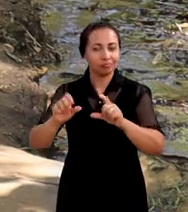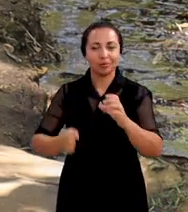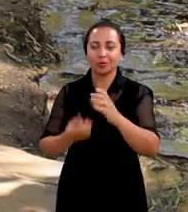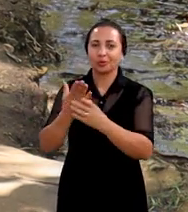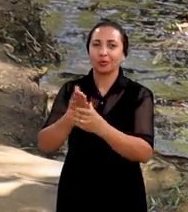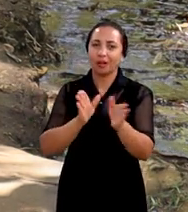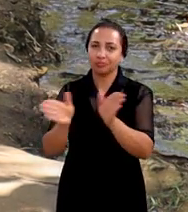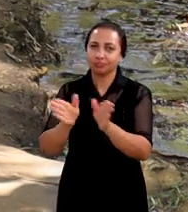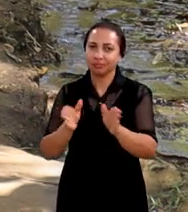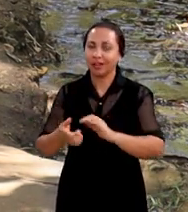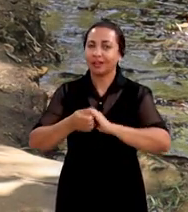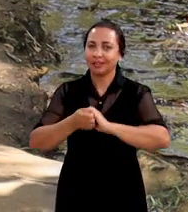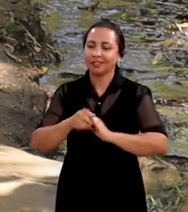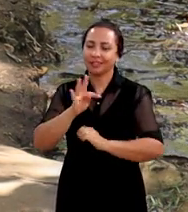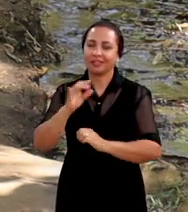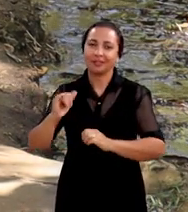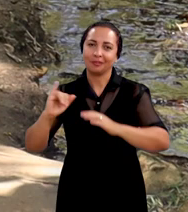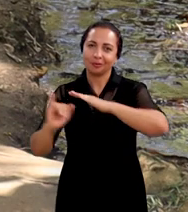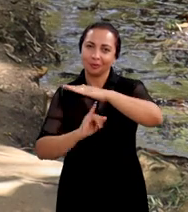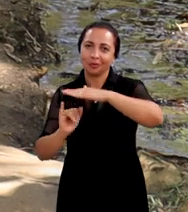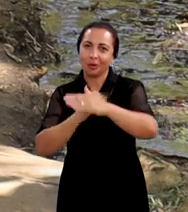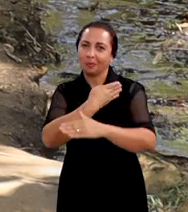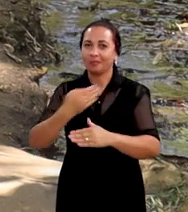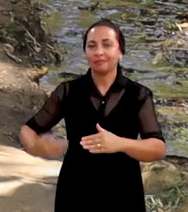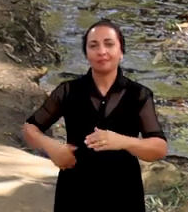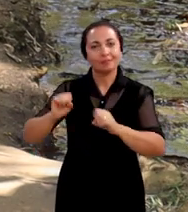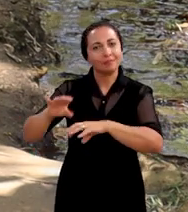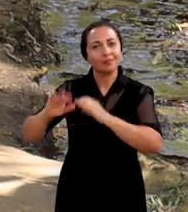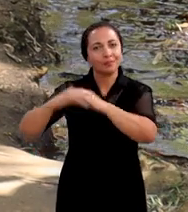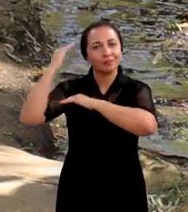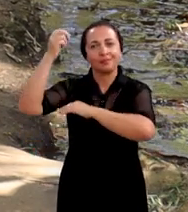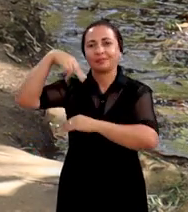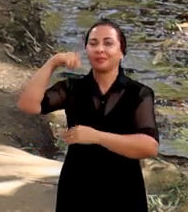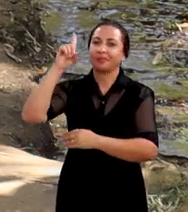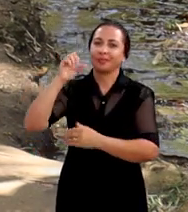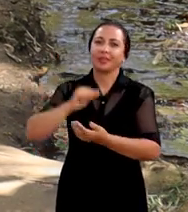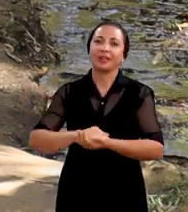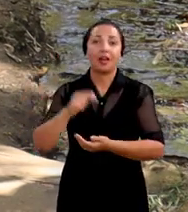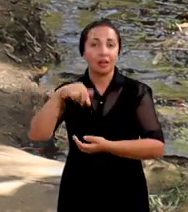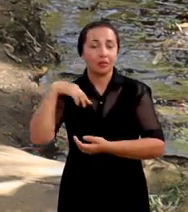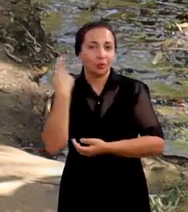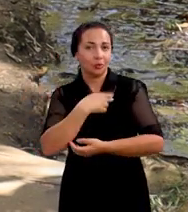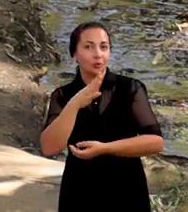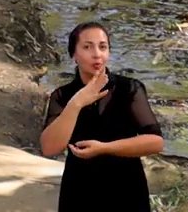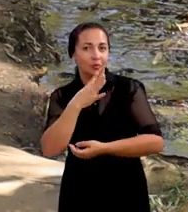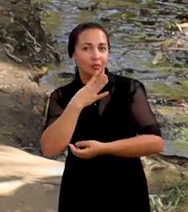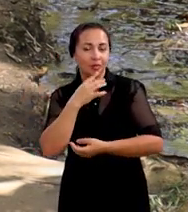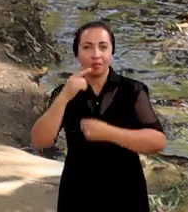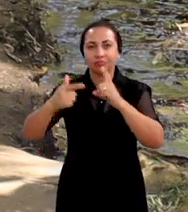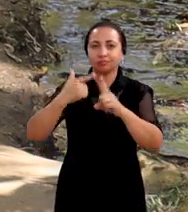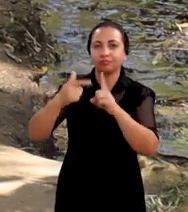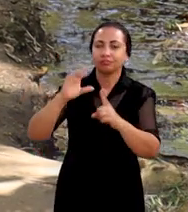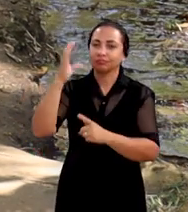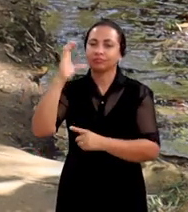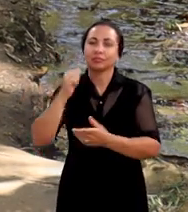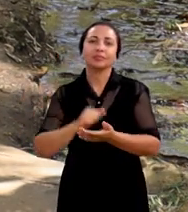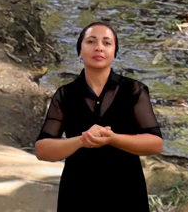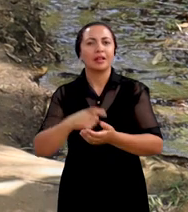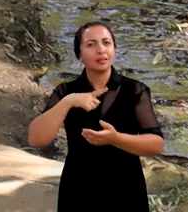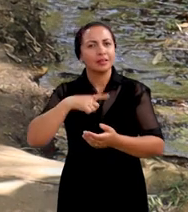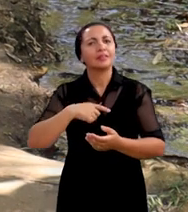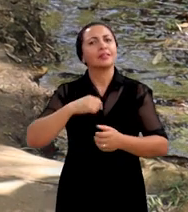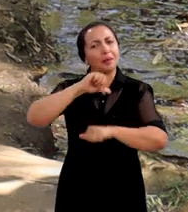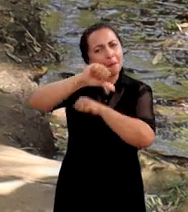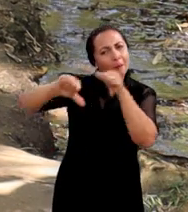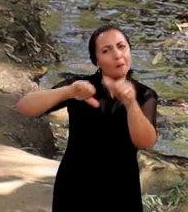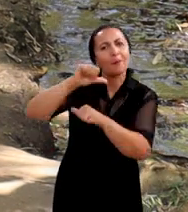parceria entre TVs e instituições públicas de ensino superior nordestinas. Aqui a gente conhece as produções científicas que